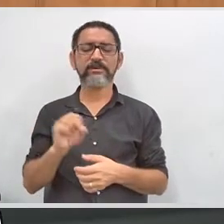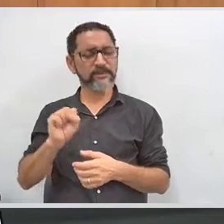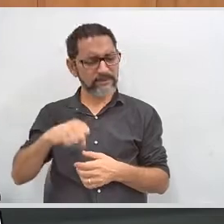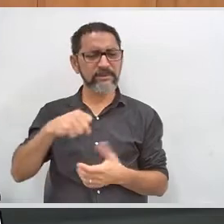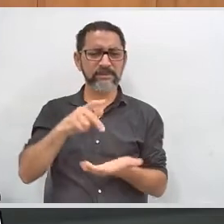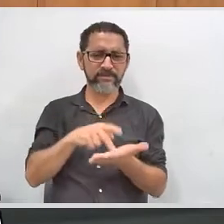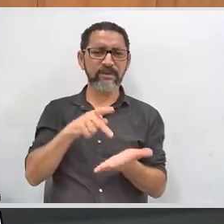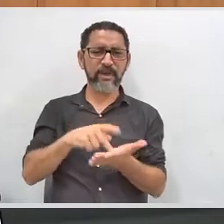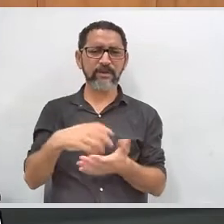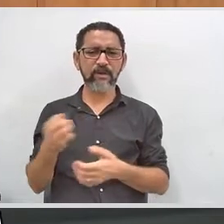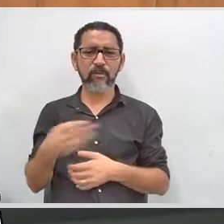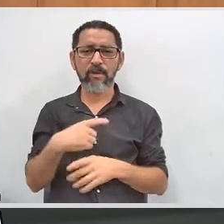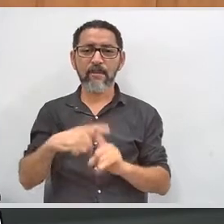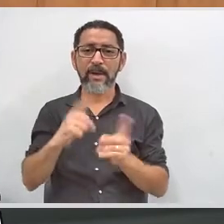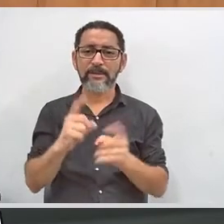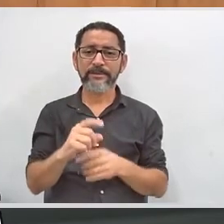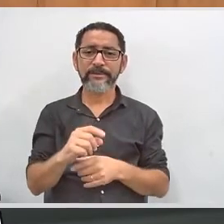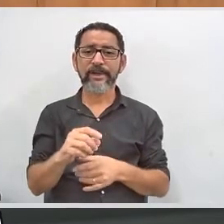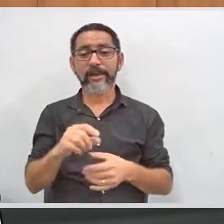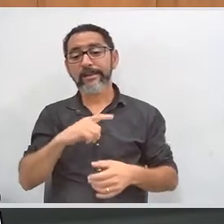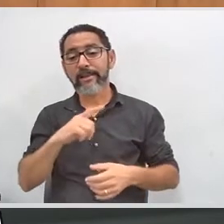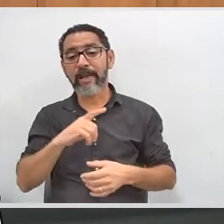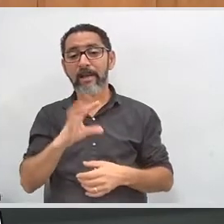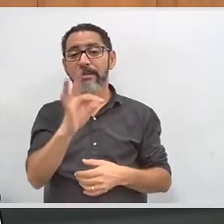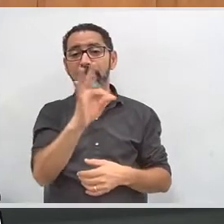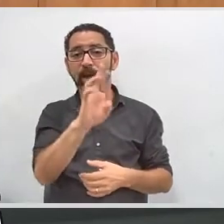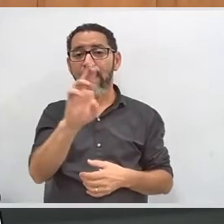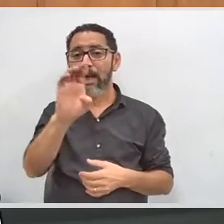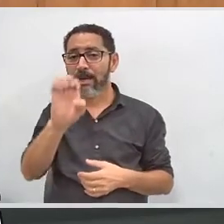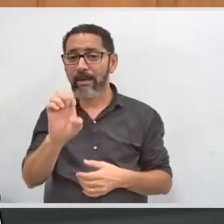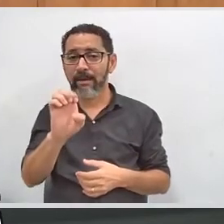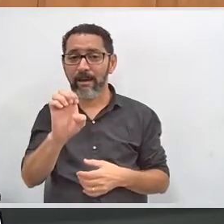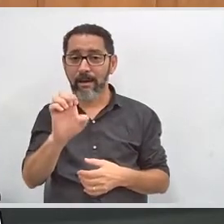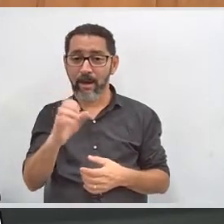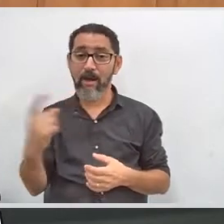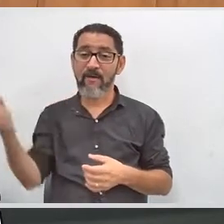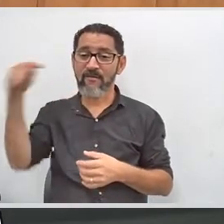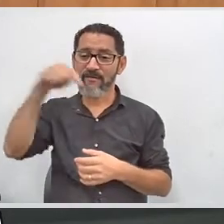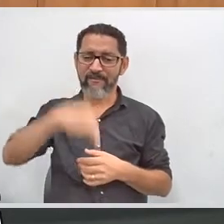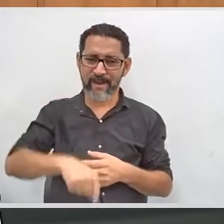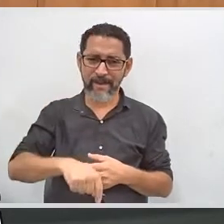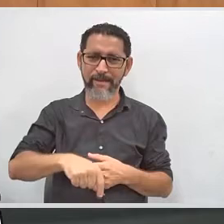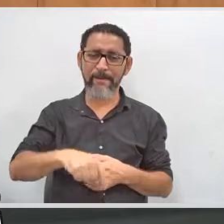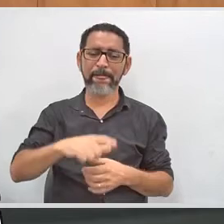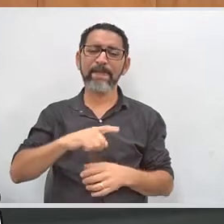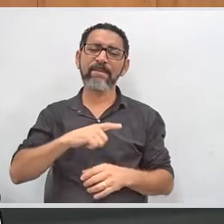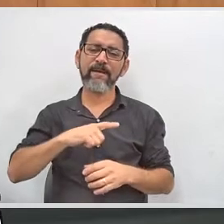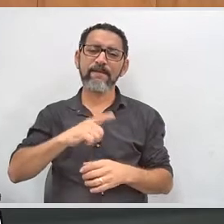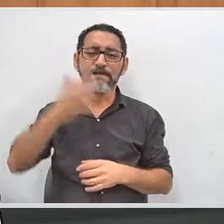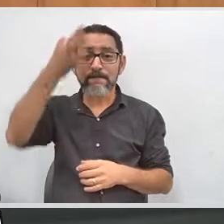digamos, de certa forma, recente, mas, quando o tribunal está aqui e nos diz, nos coloca com